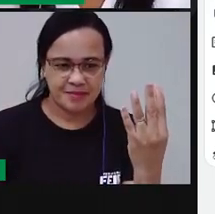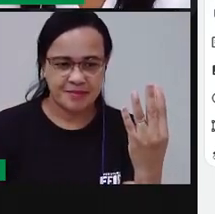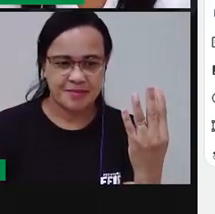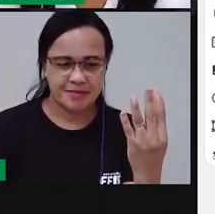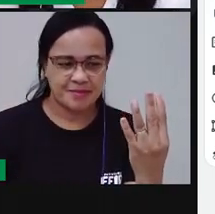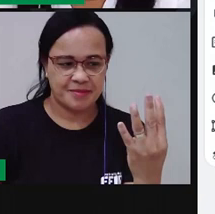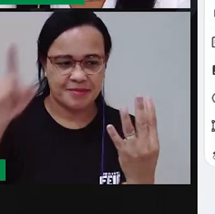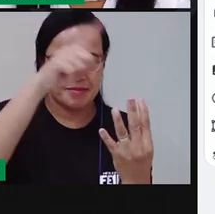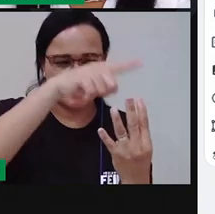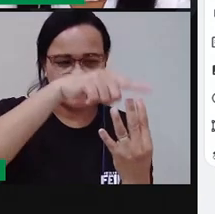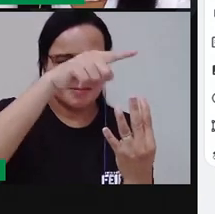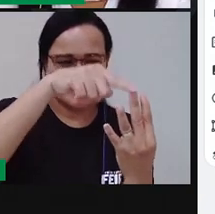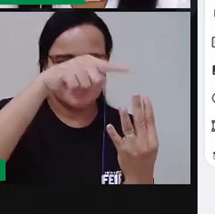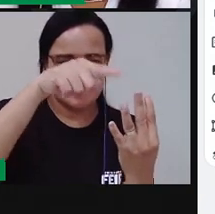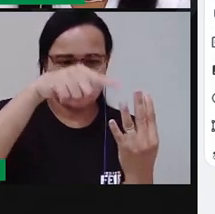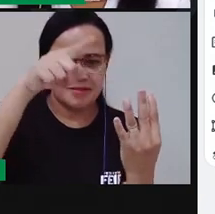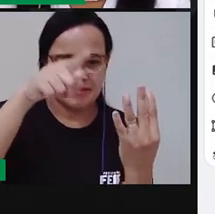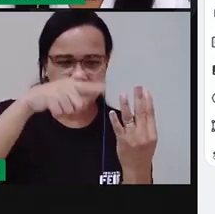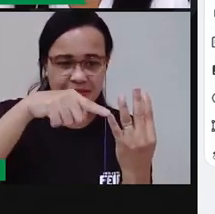sílabas.